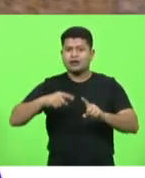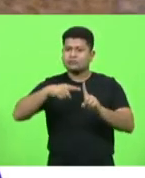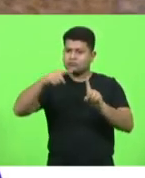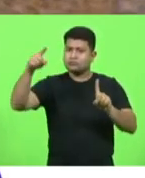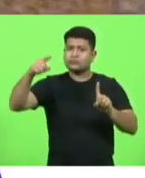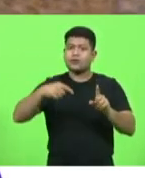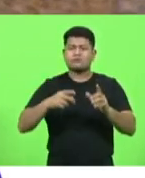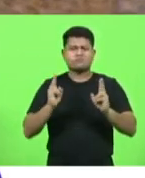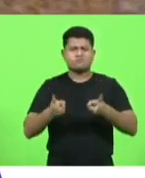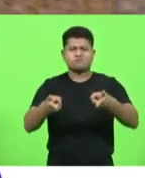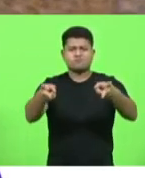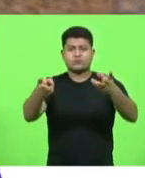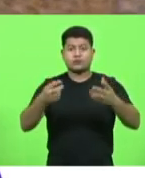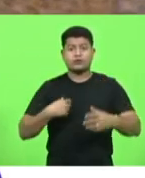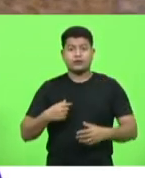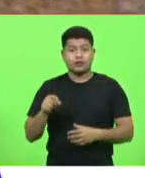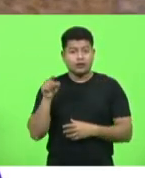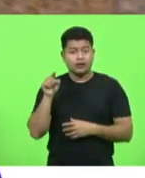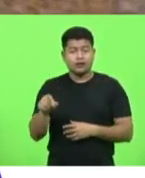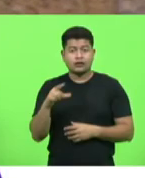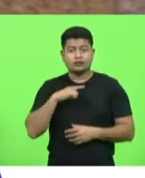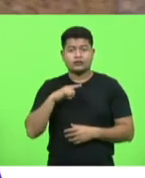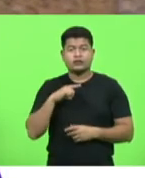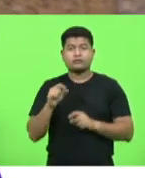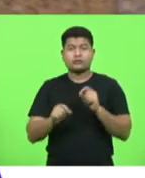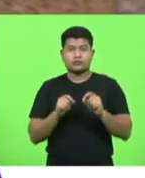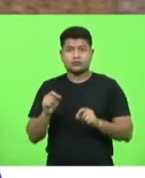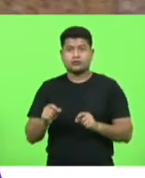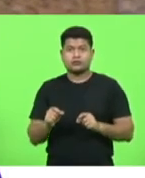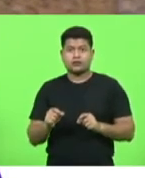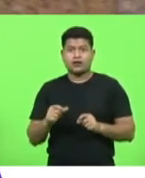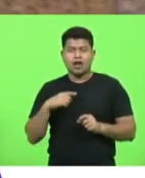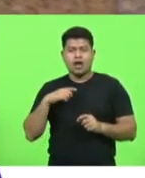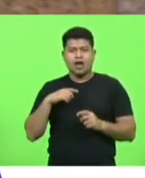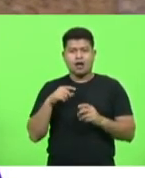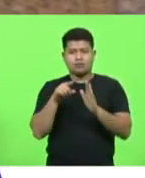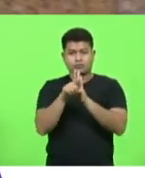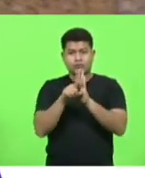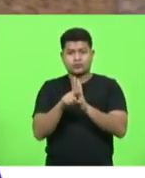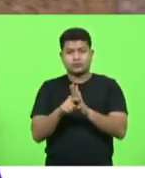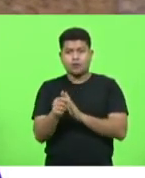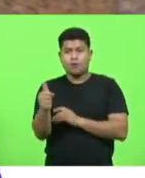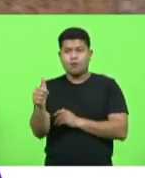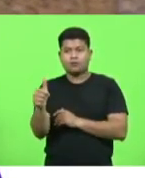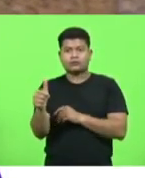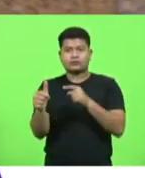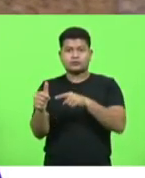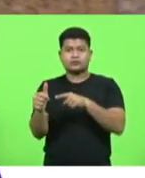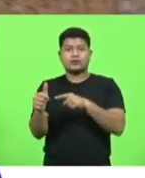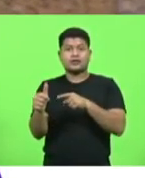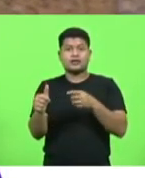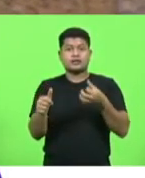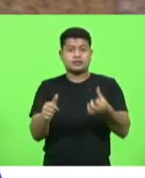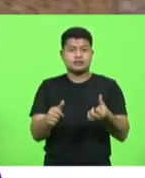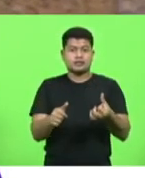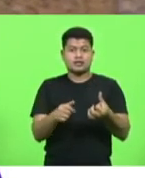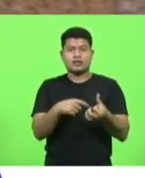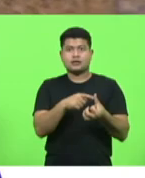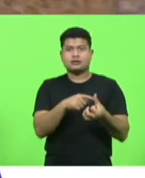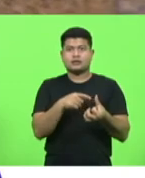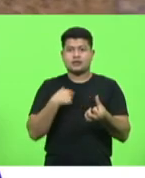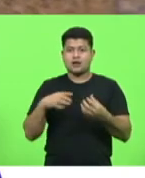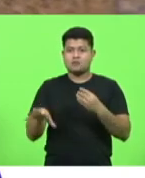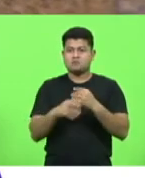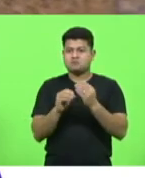nós tivemos ali a situação de que eu olhei deles desses 11 7 6 não colocaram nenhuma emenda